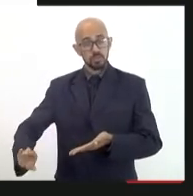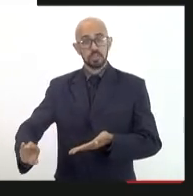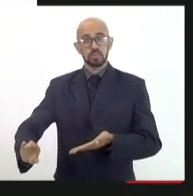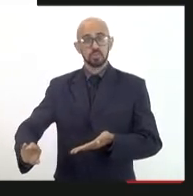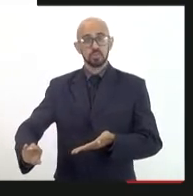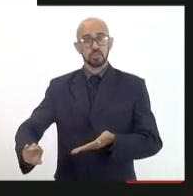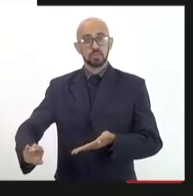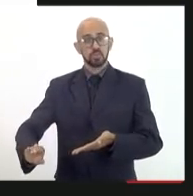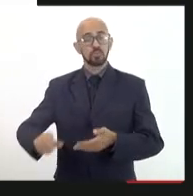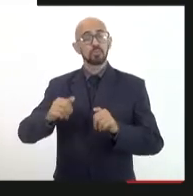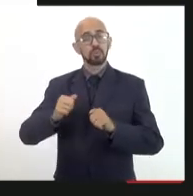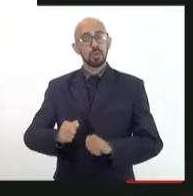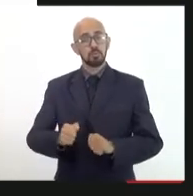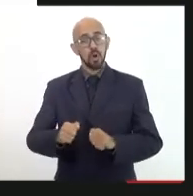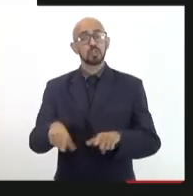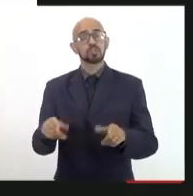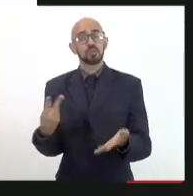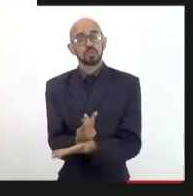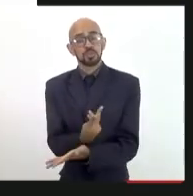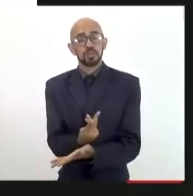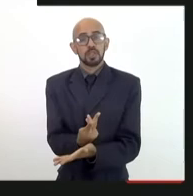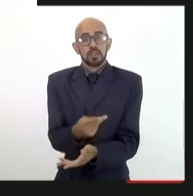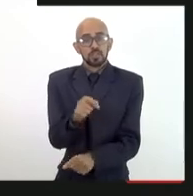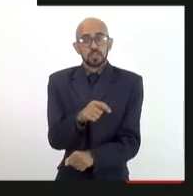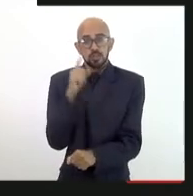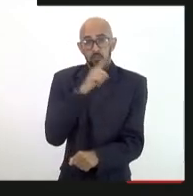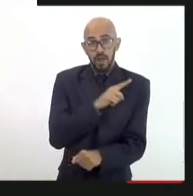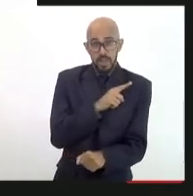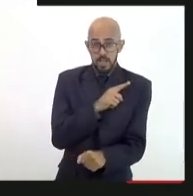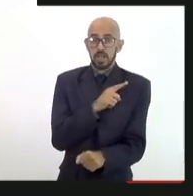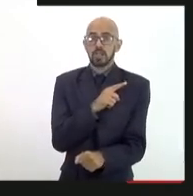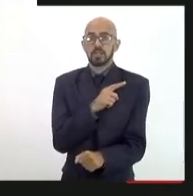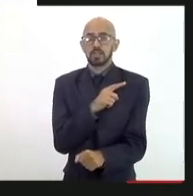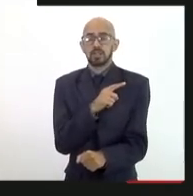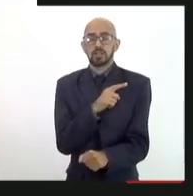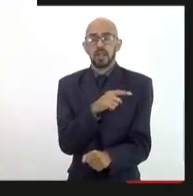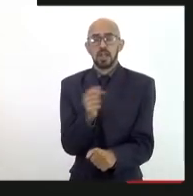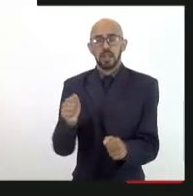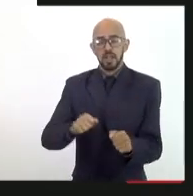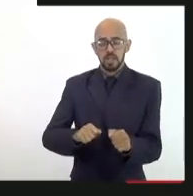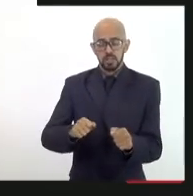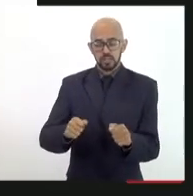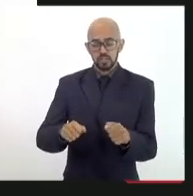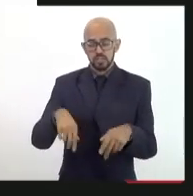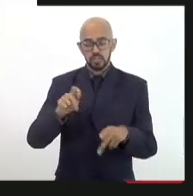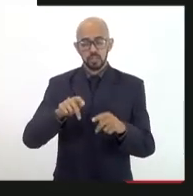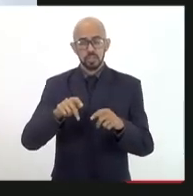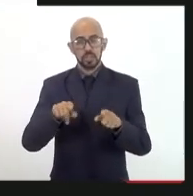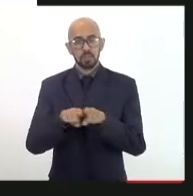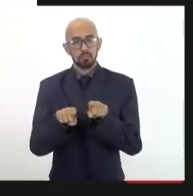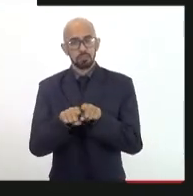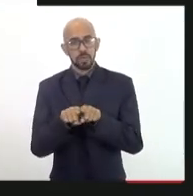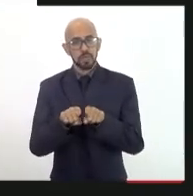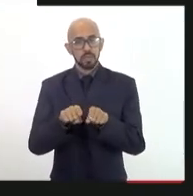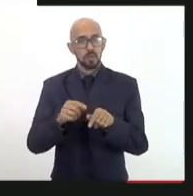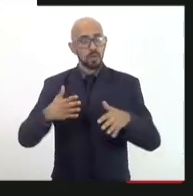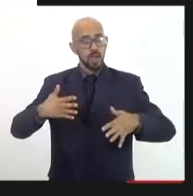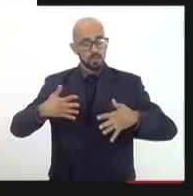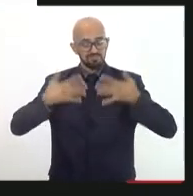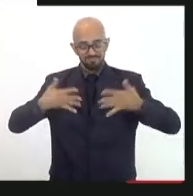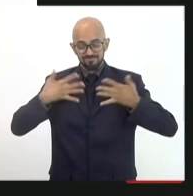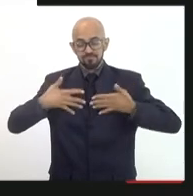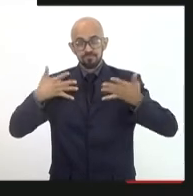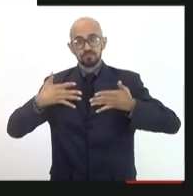podemos cair de novo numa euforia populista, enfim, que a gente